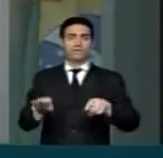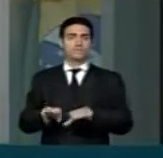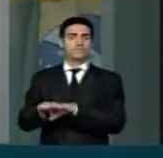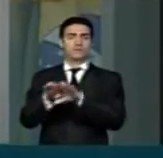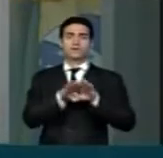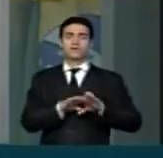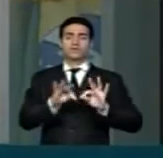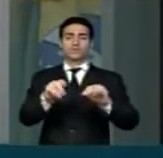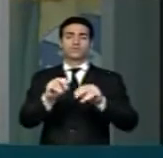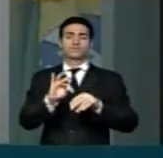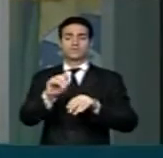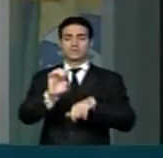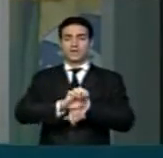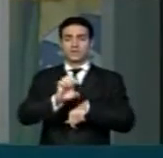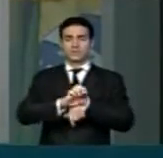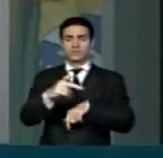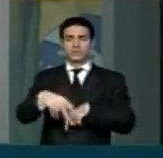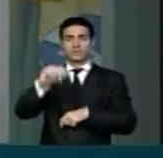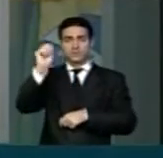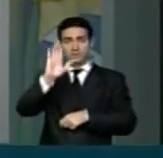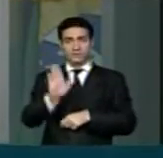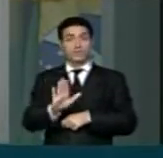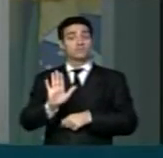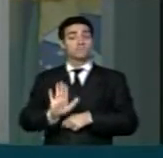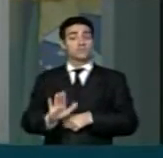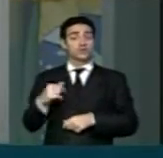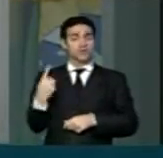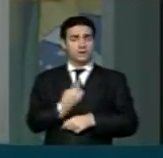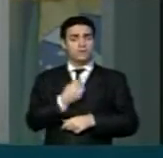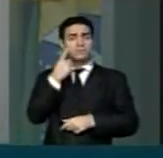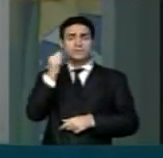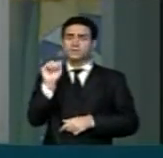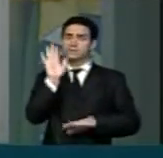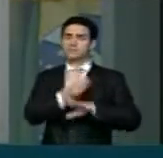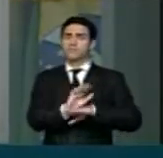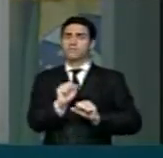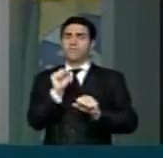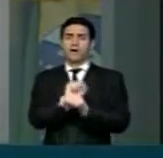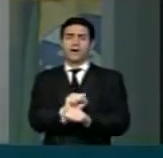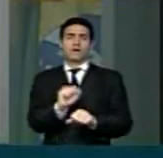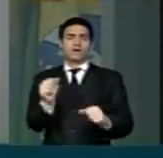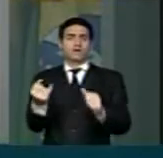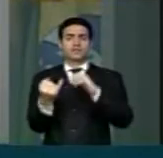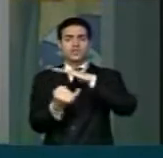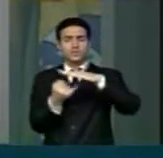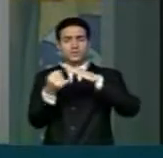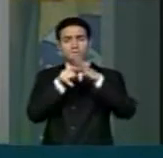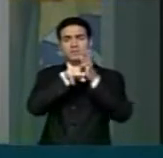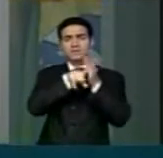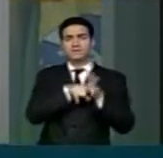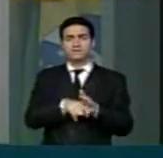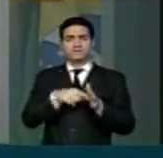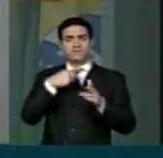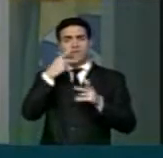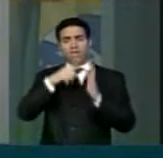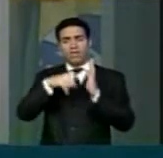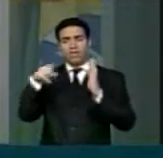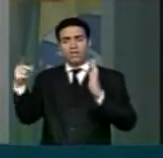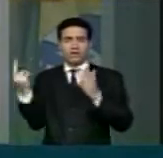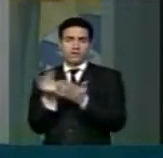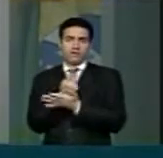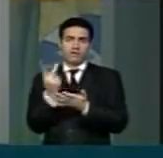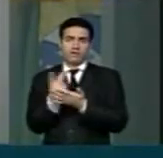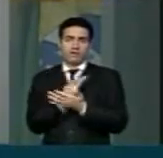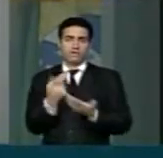em todos os estados do Brasil. Nós precisamos dar um basta a essa questão dos institutos de pesquisa. E não só